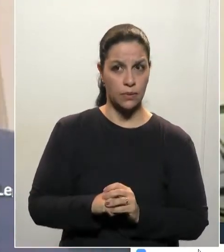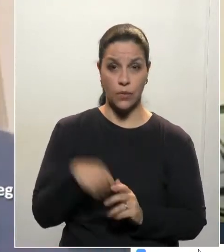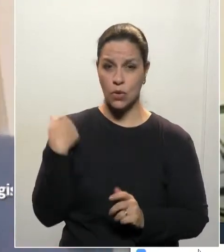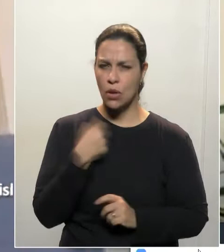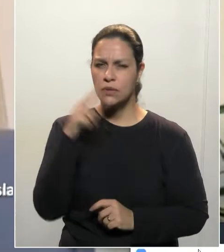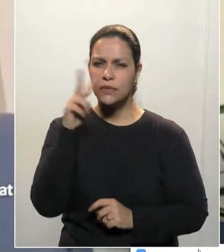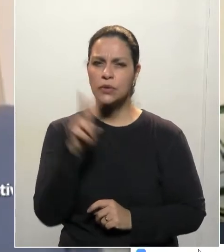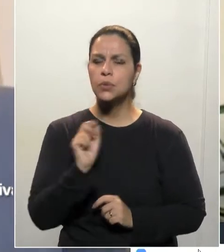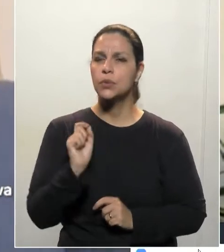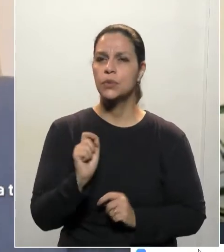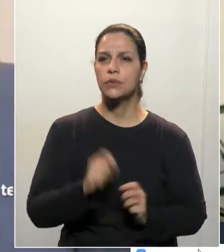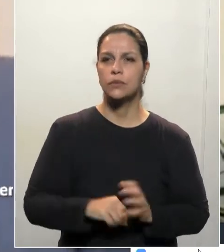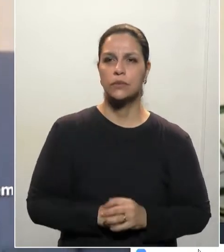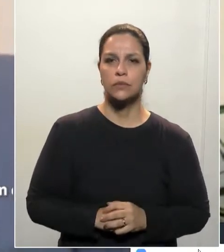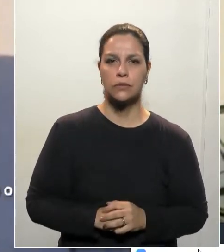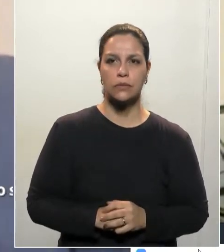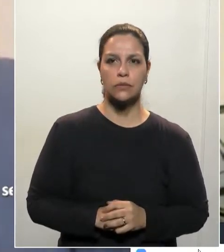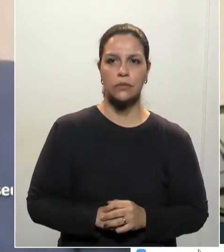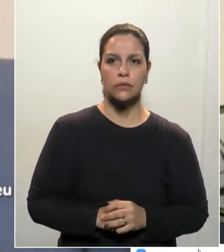vejamos,